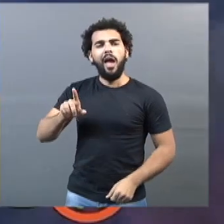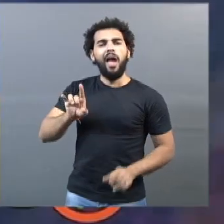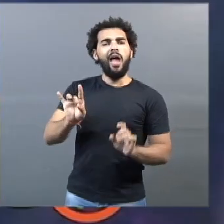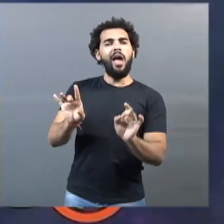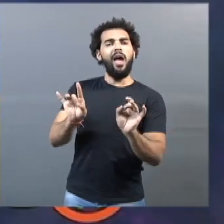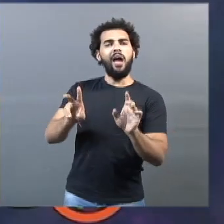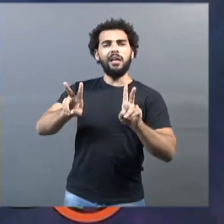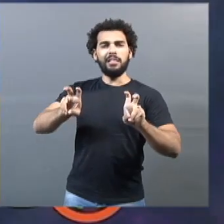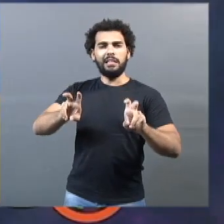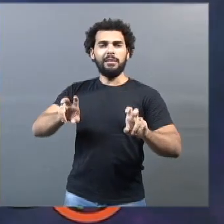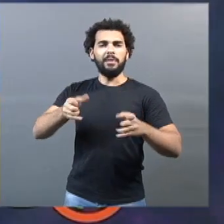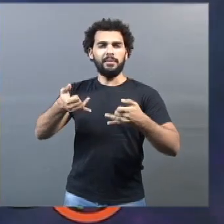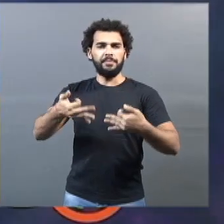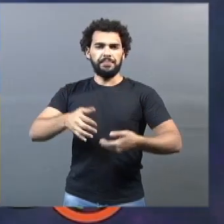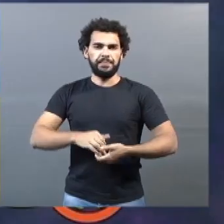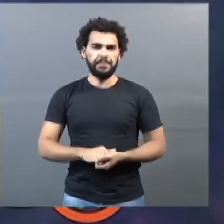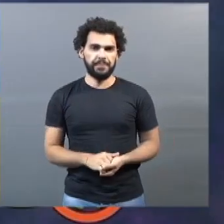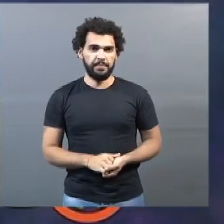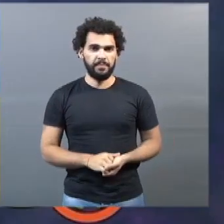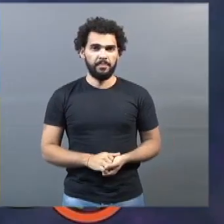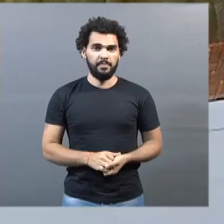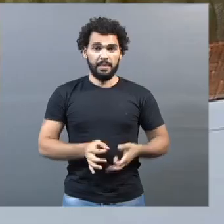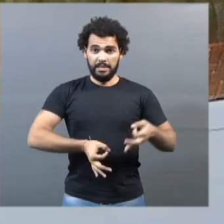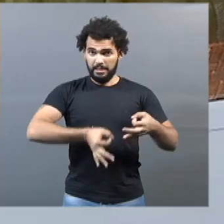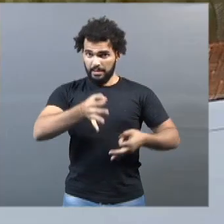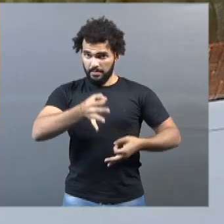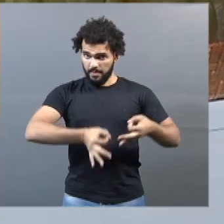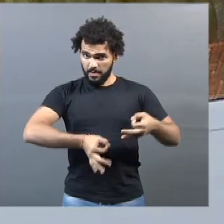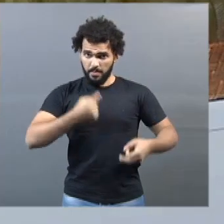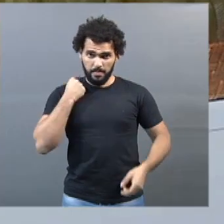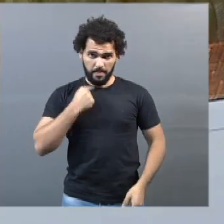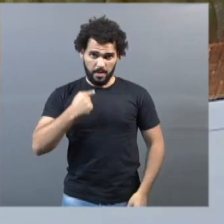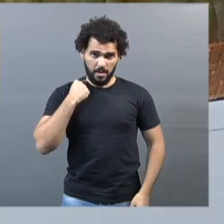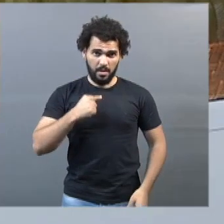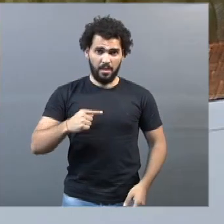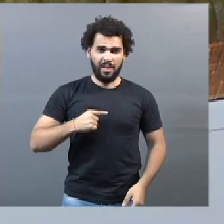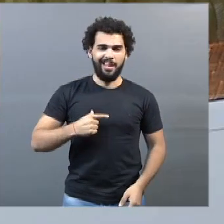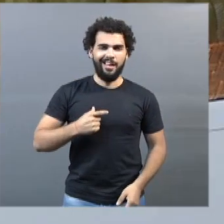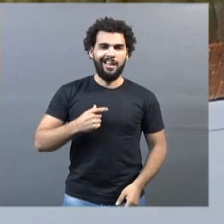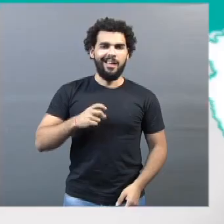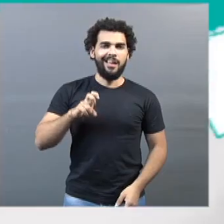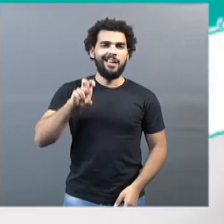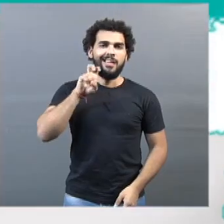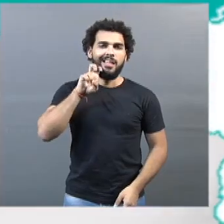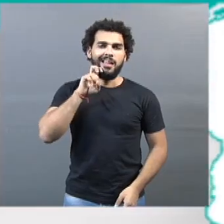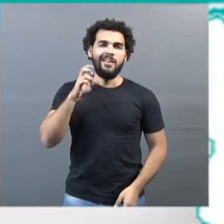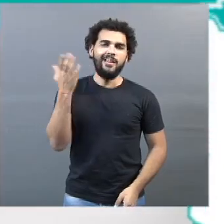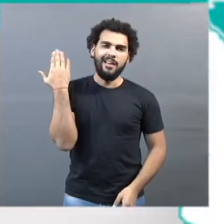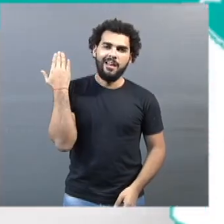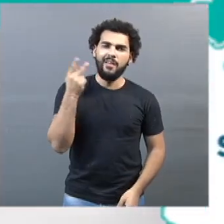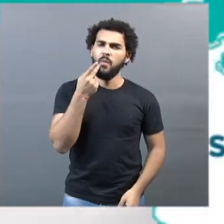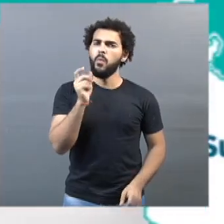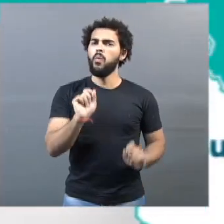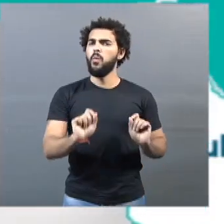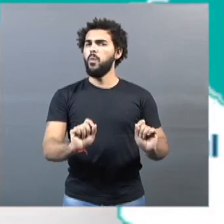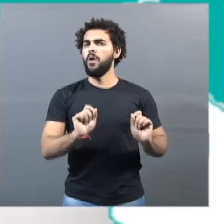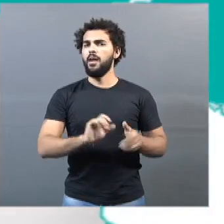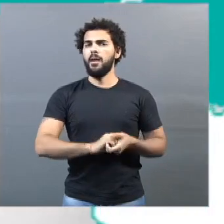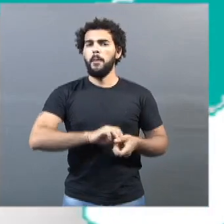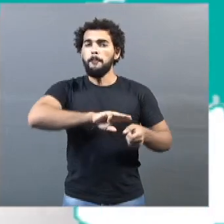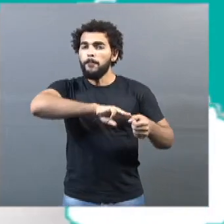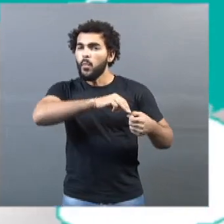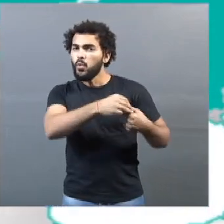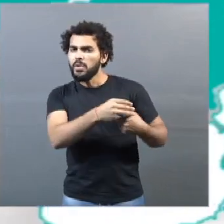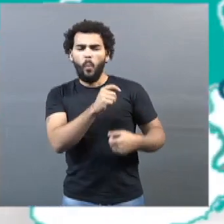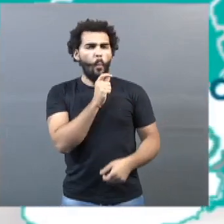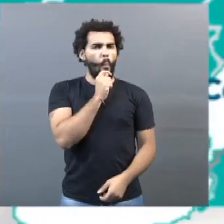O Tribunal de Justiça de Minas Gerais determinou na última quinta-feira que os municípios que não aderiram